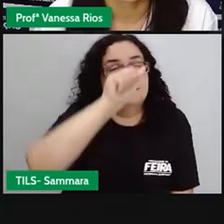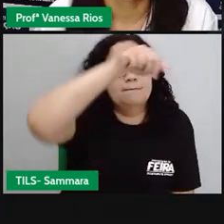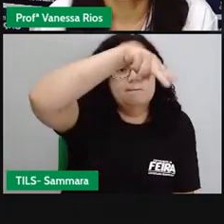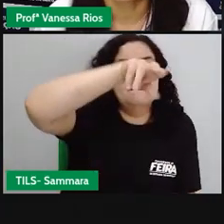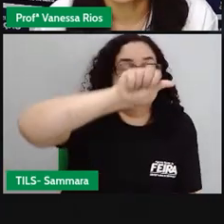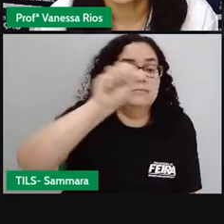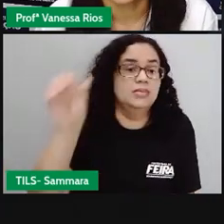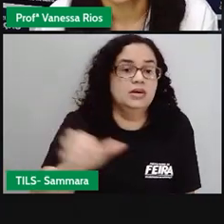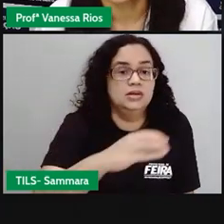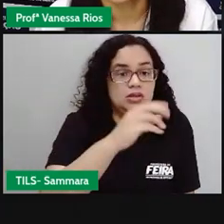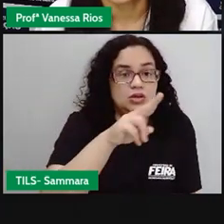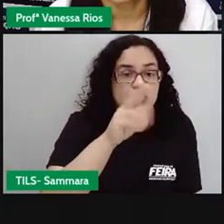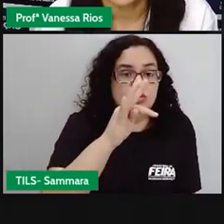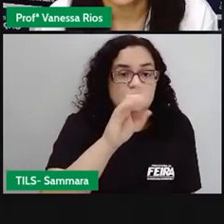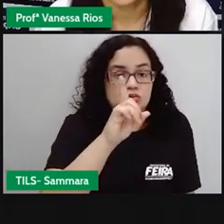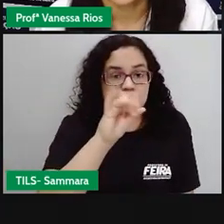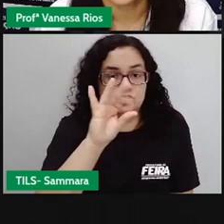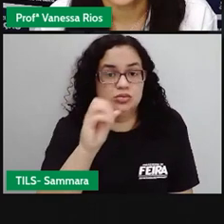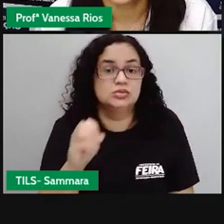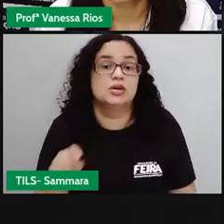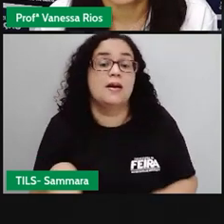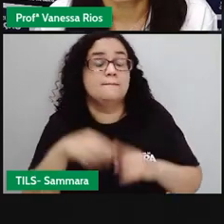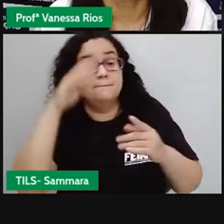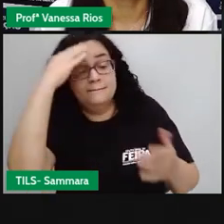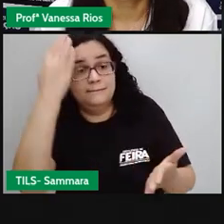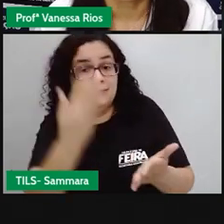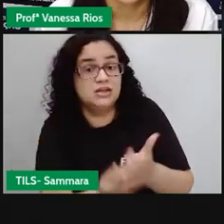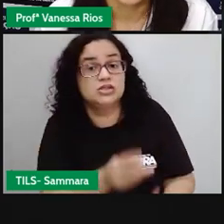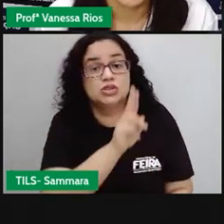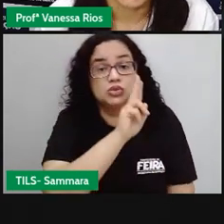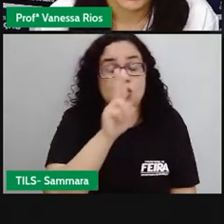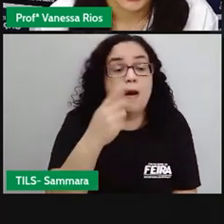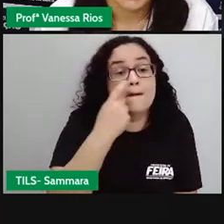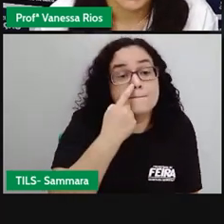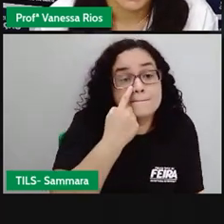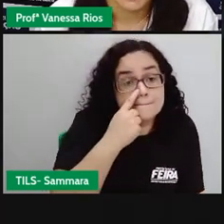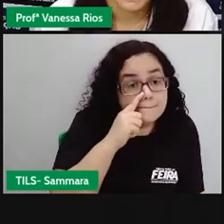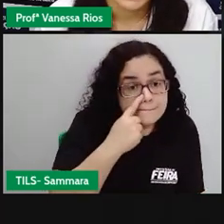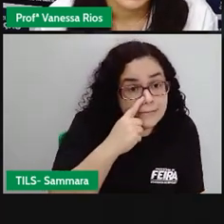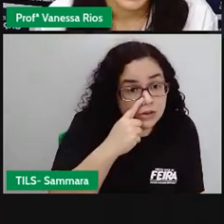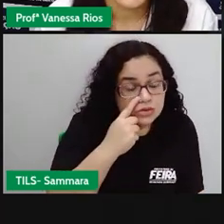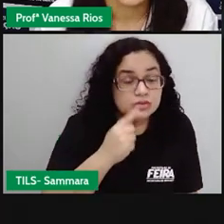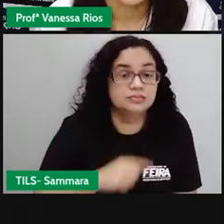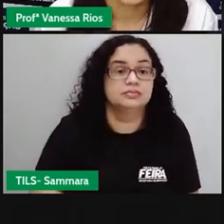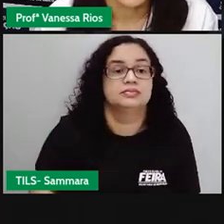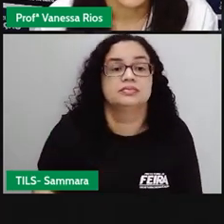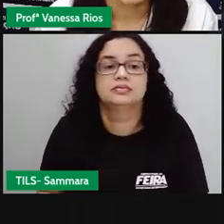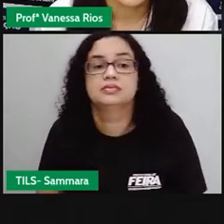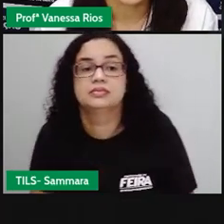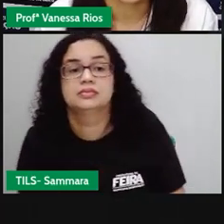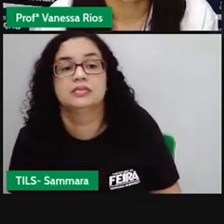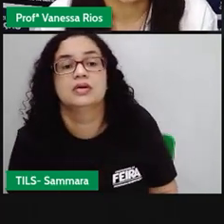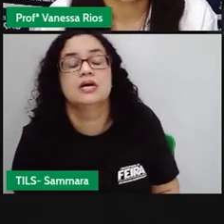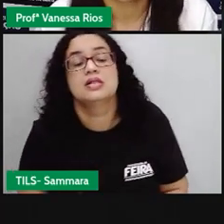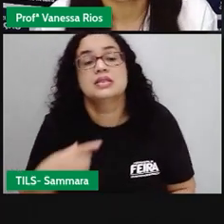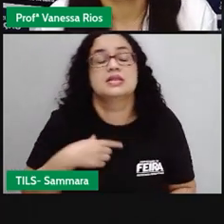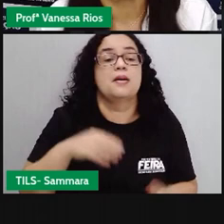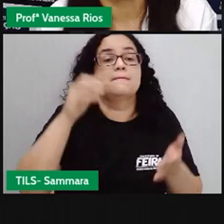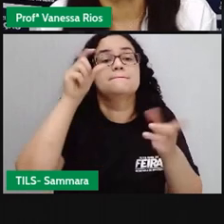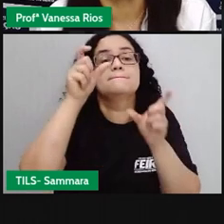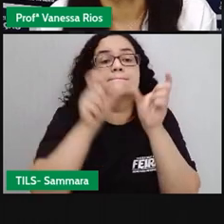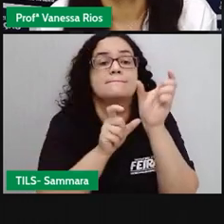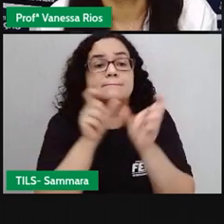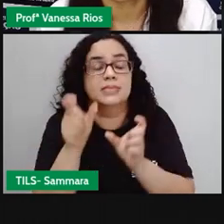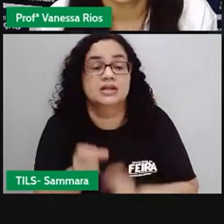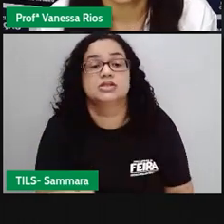Seu nome era Ana Custódio, mas nós só a chamávamos de bruxa. Aí aparecem as palavras